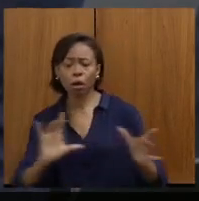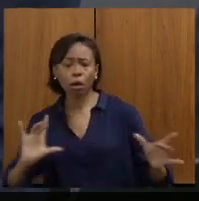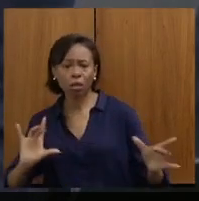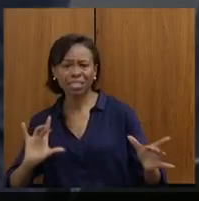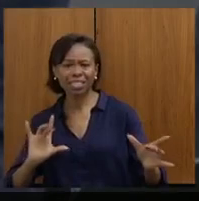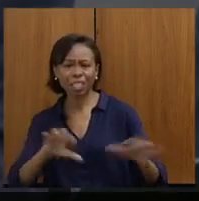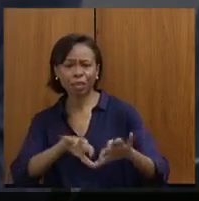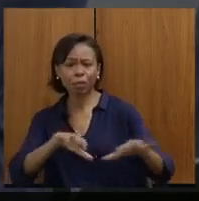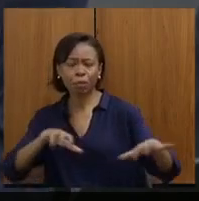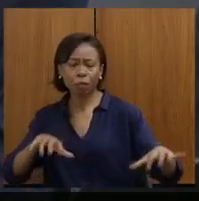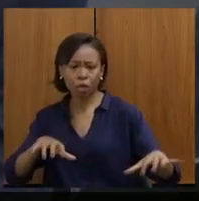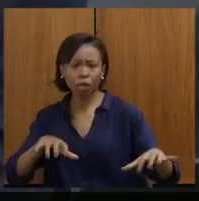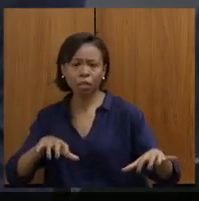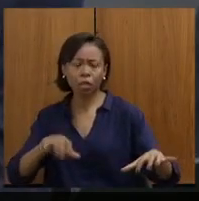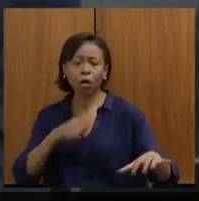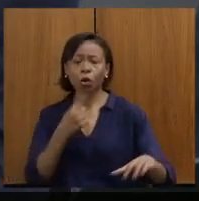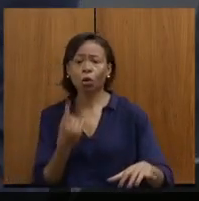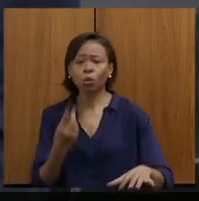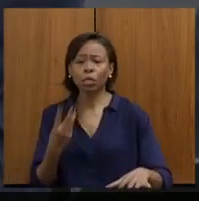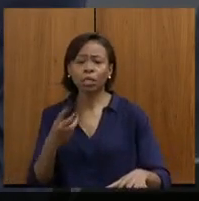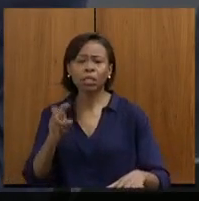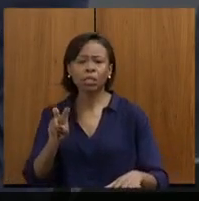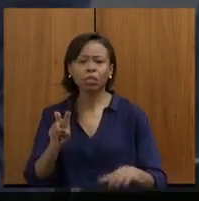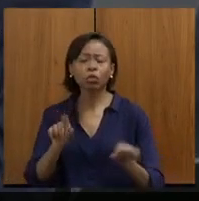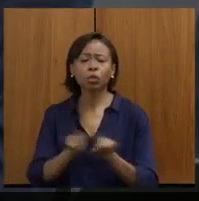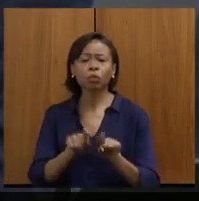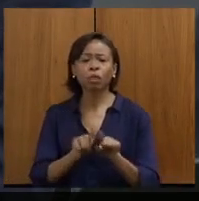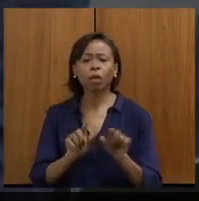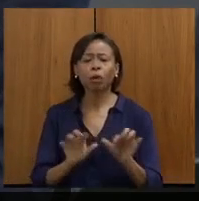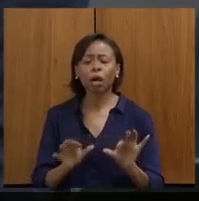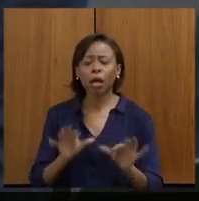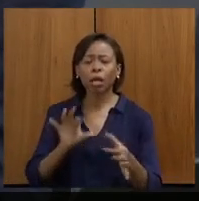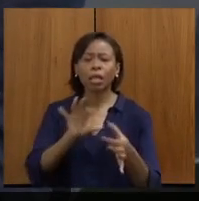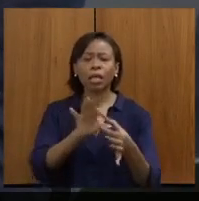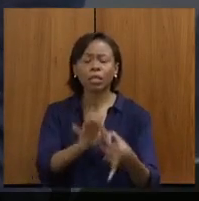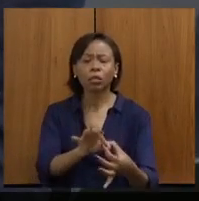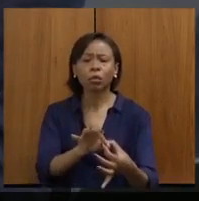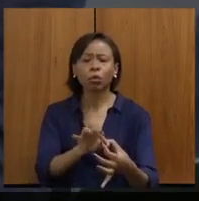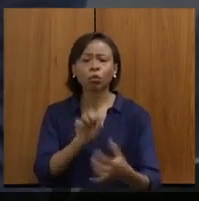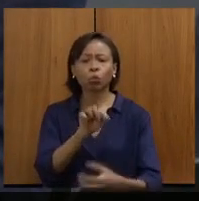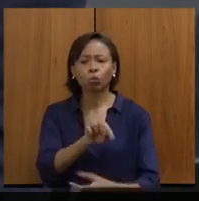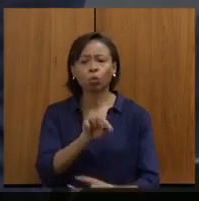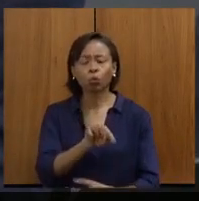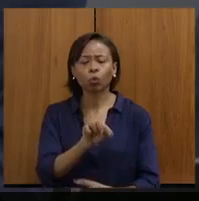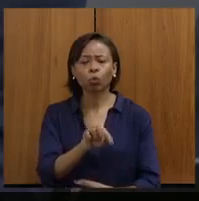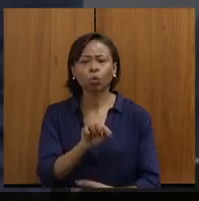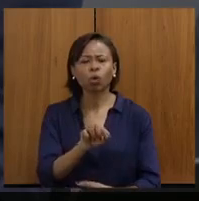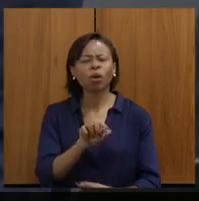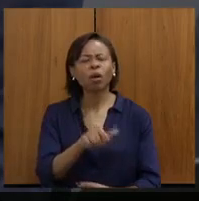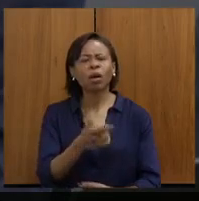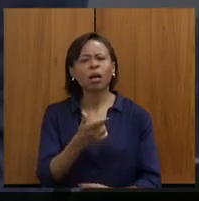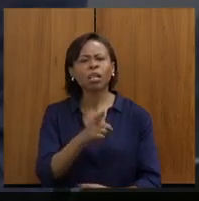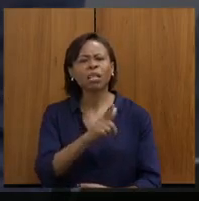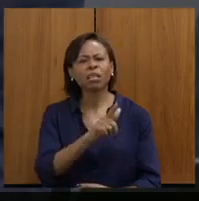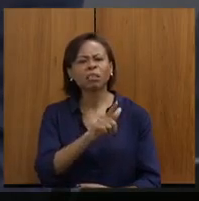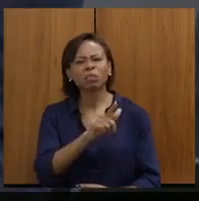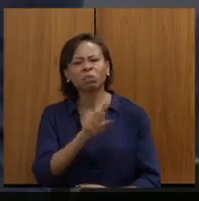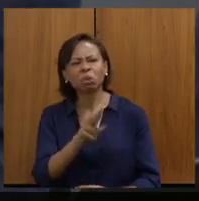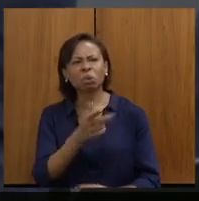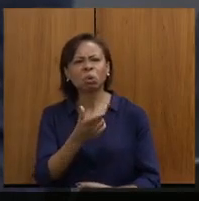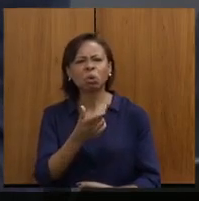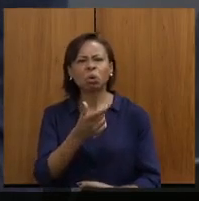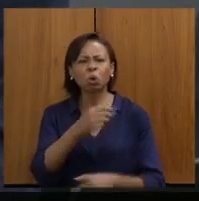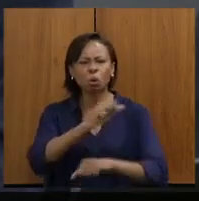a 135 da ligação de Corvelo a Montes Claros, ali